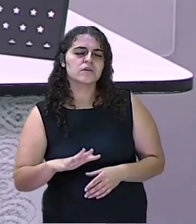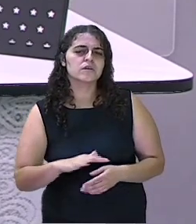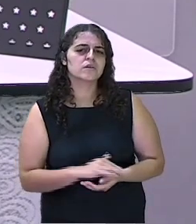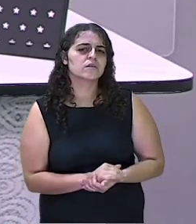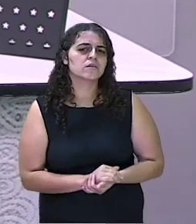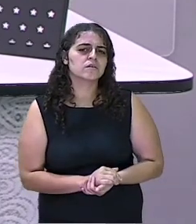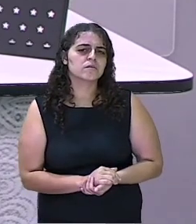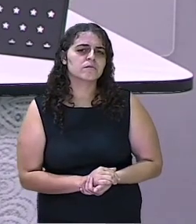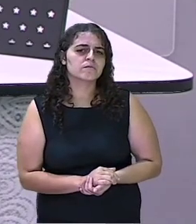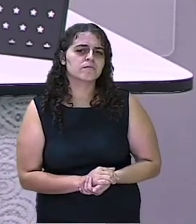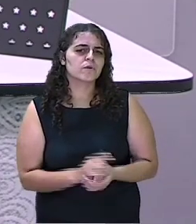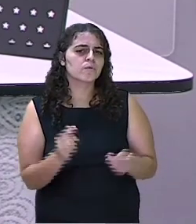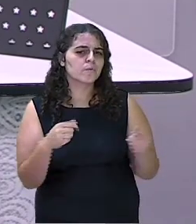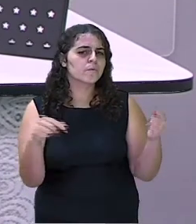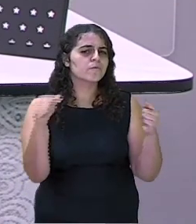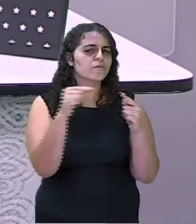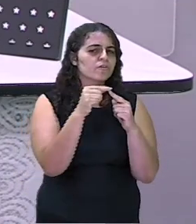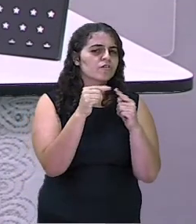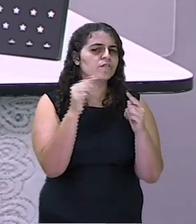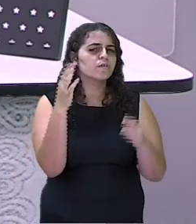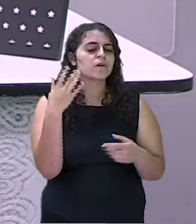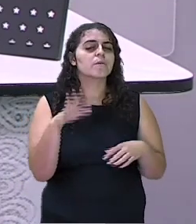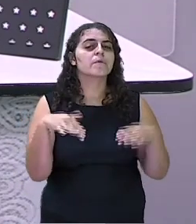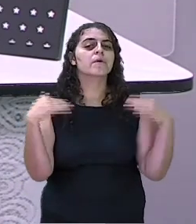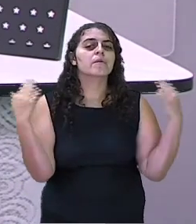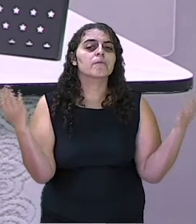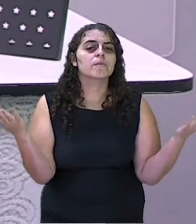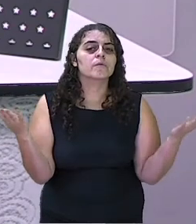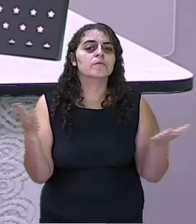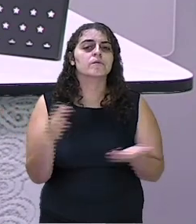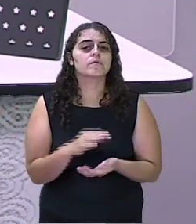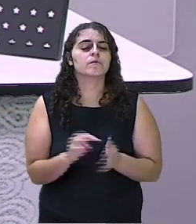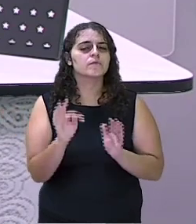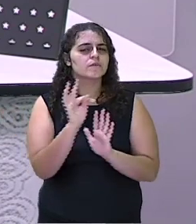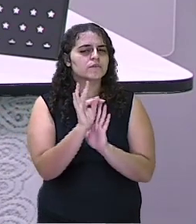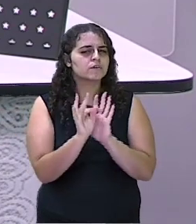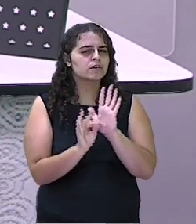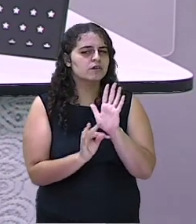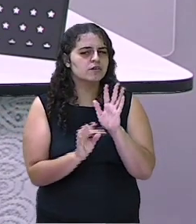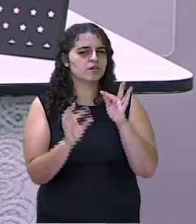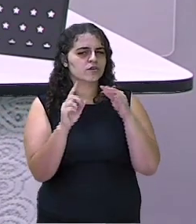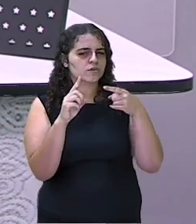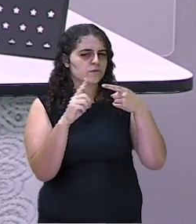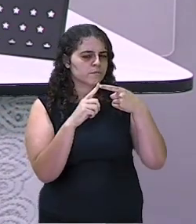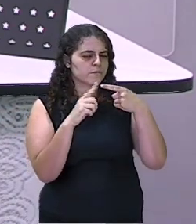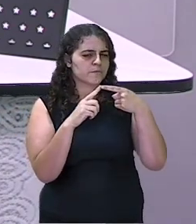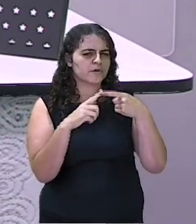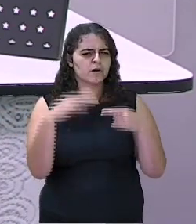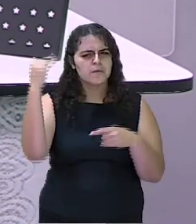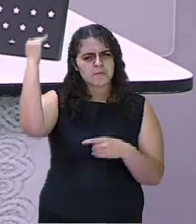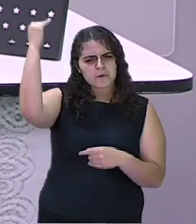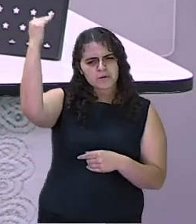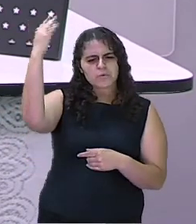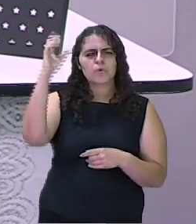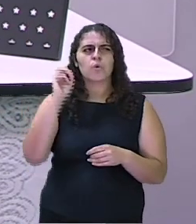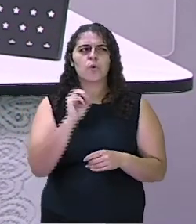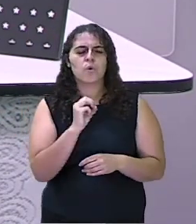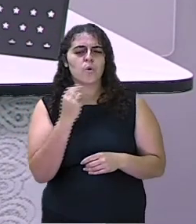Foram escritos para as crianças? Vamos ver o texto 1. Vocês acham que é para criança ou para adulto?